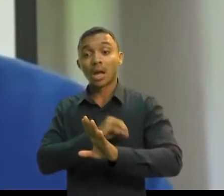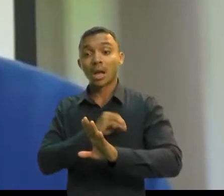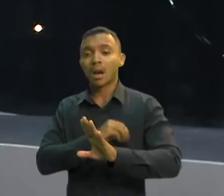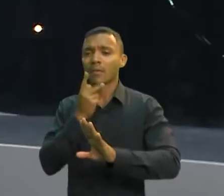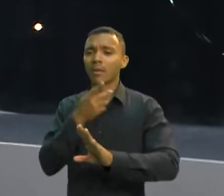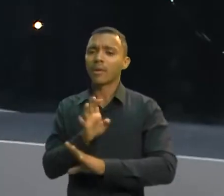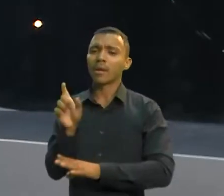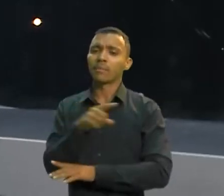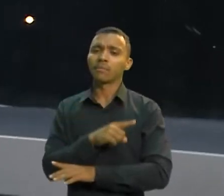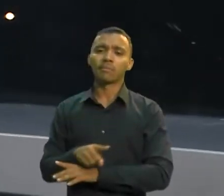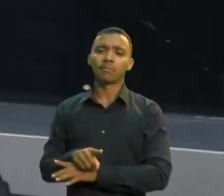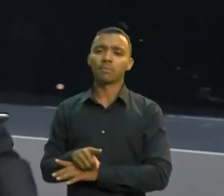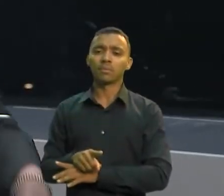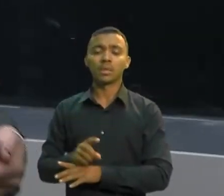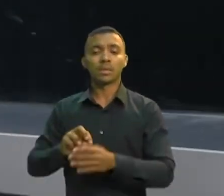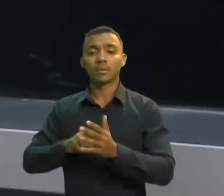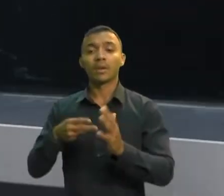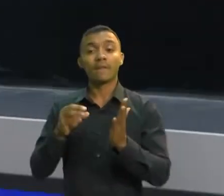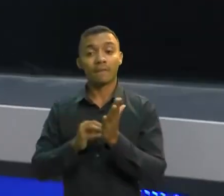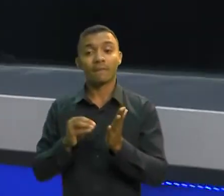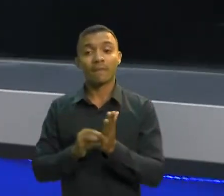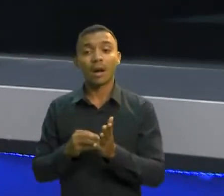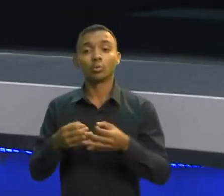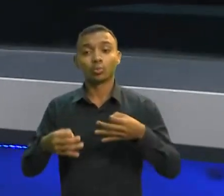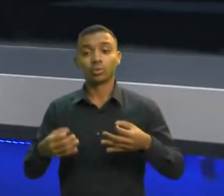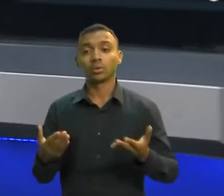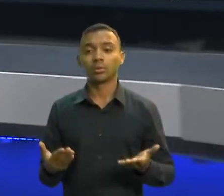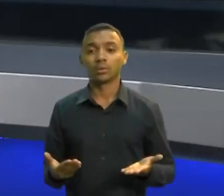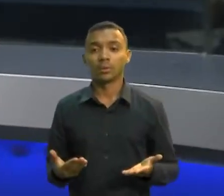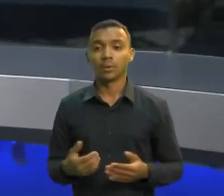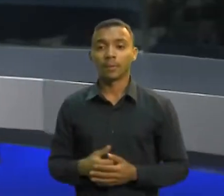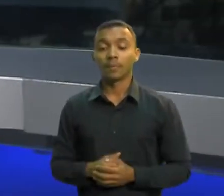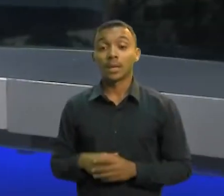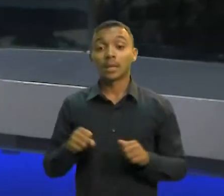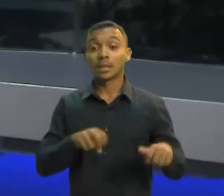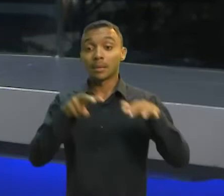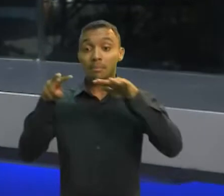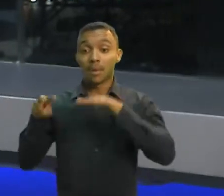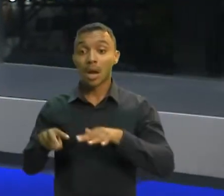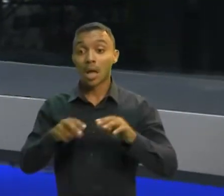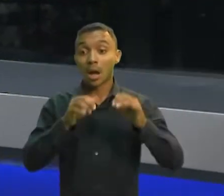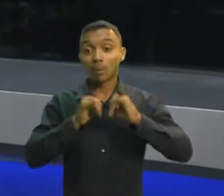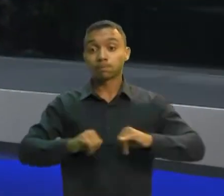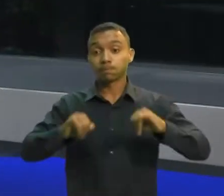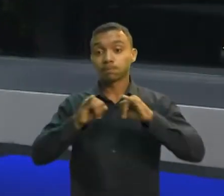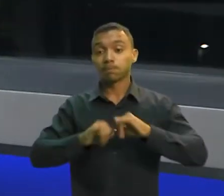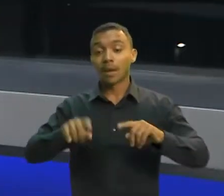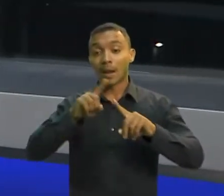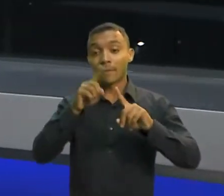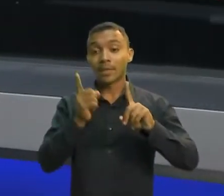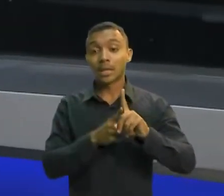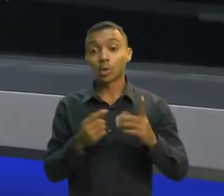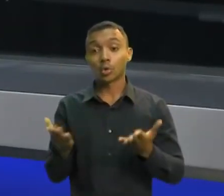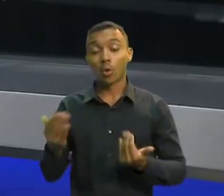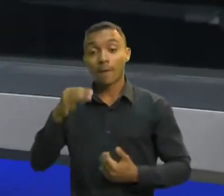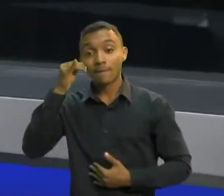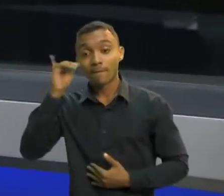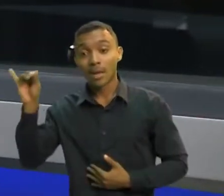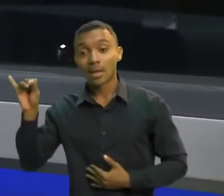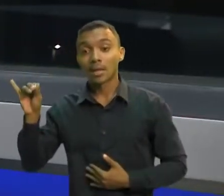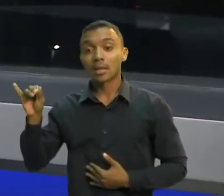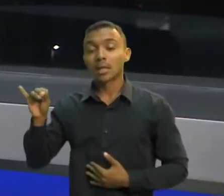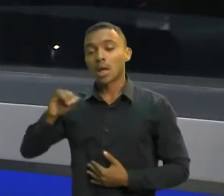injustiça. Na semana da prevenção à gravidez na adolescência, a maternidade escola Assis-Chateaubriand